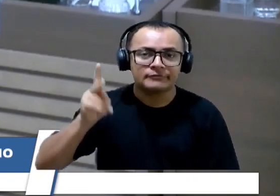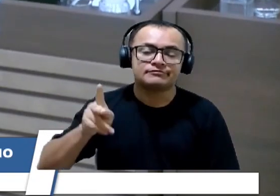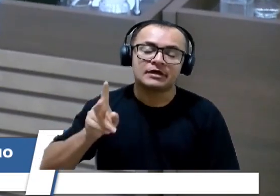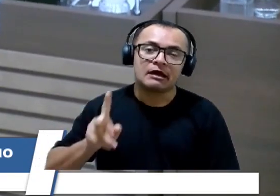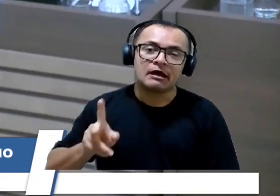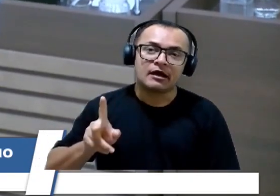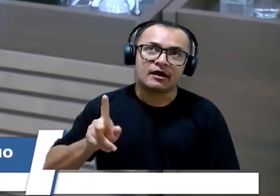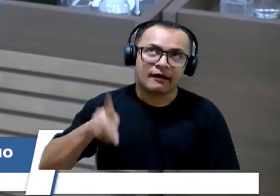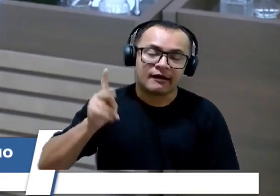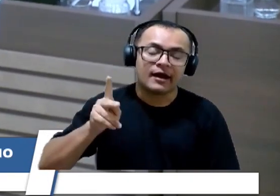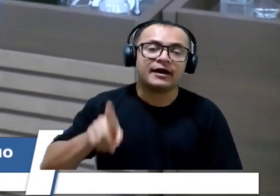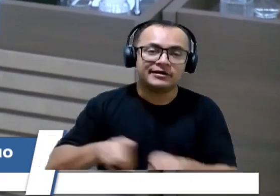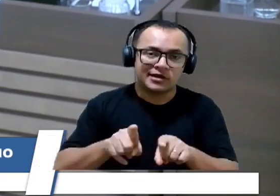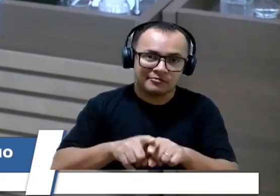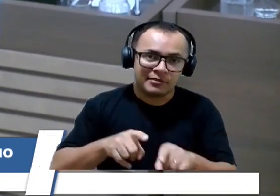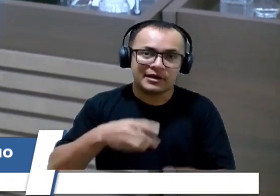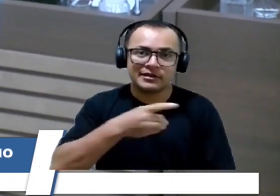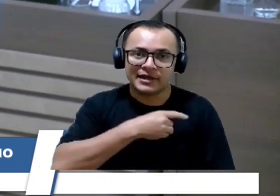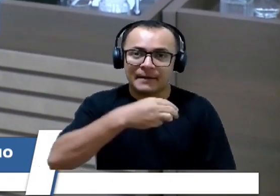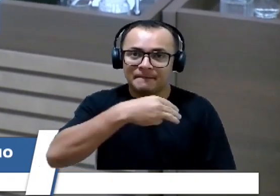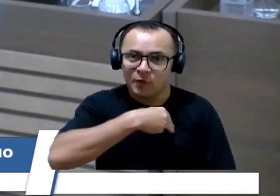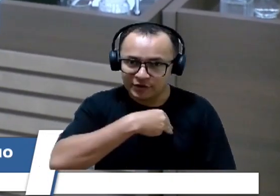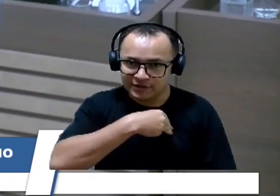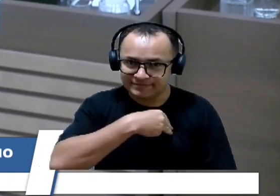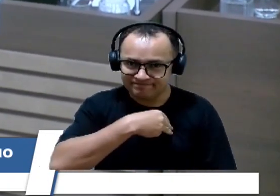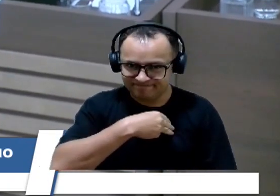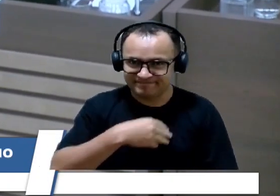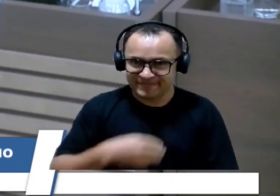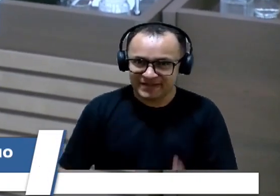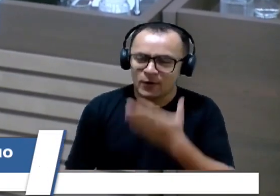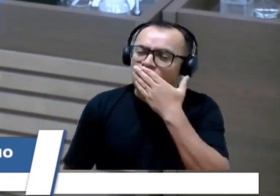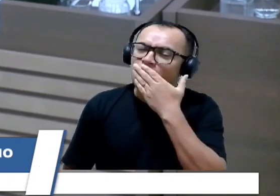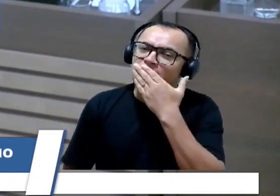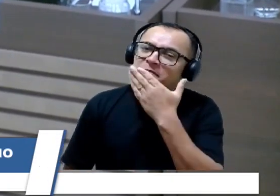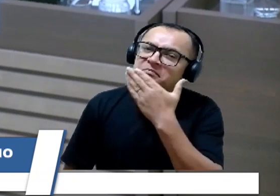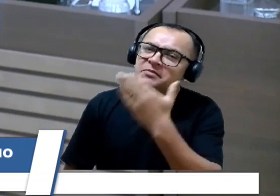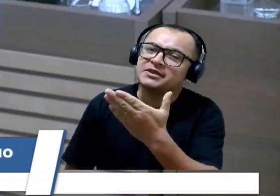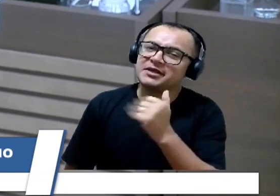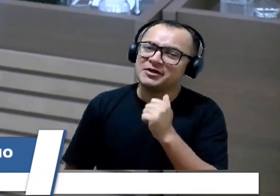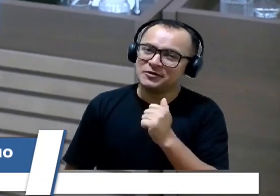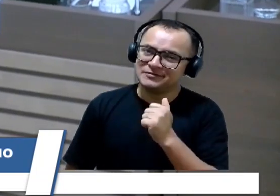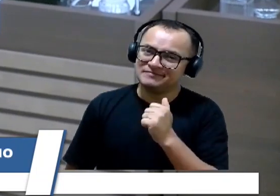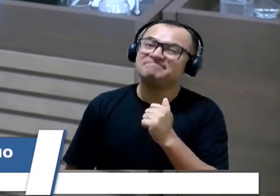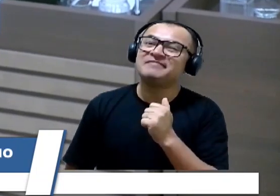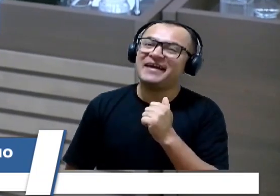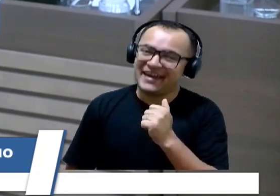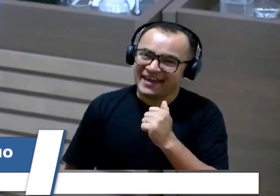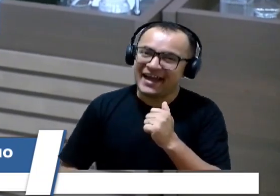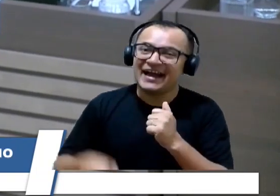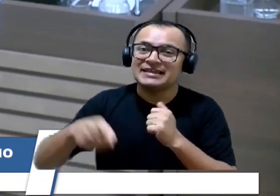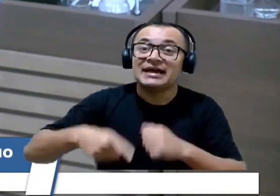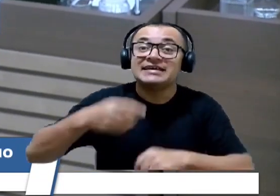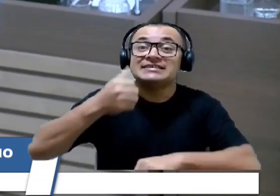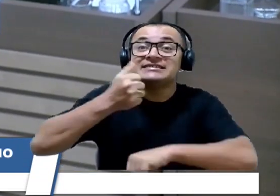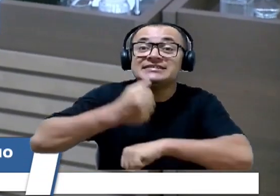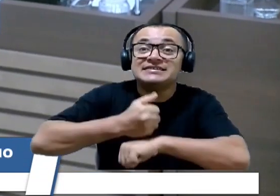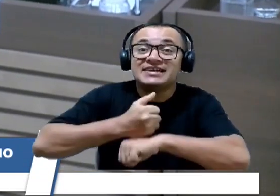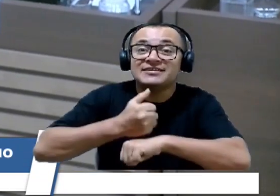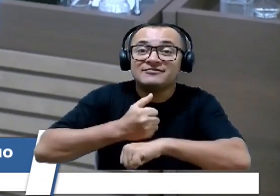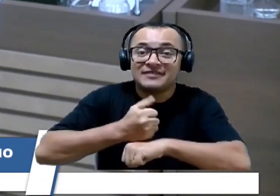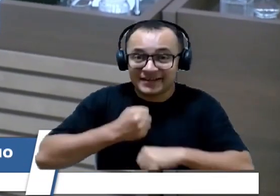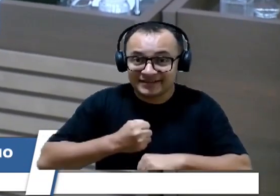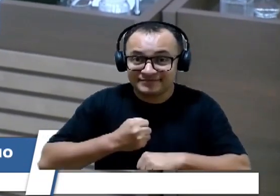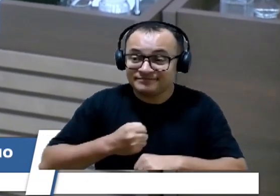em atender um pedido que foi um clamor da cidade de Franca ao senhor Edson.